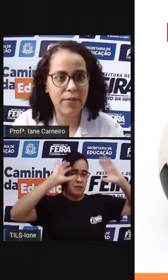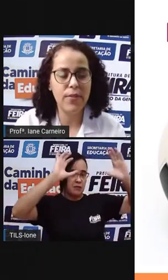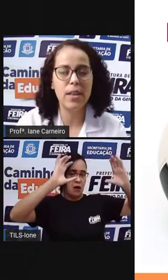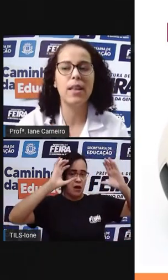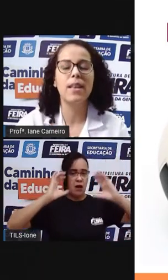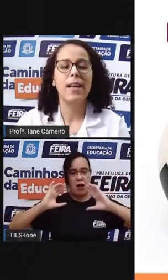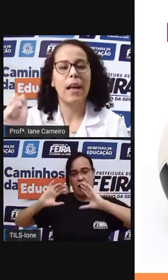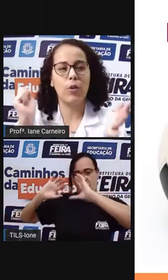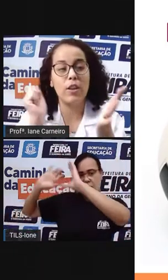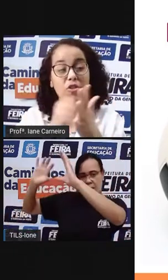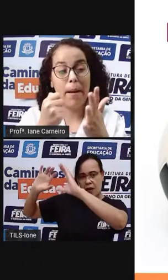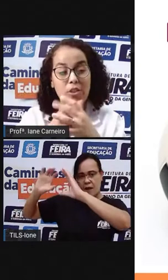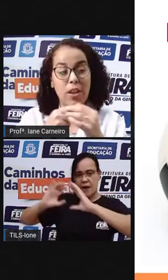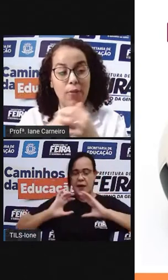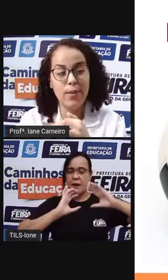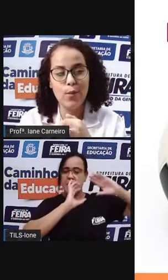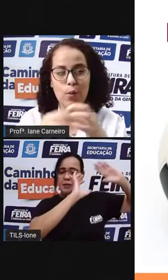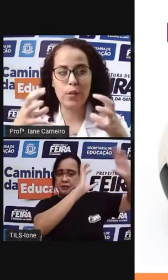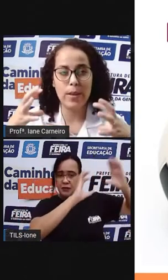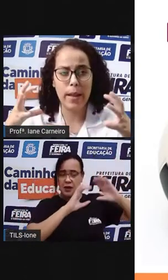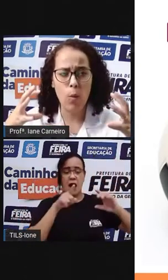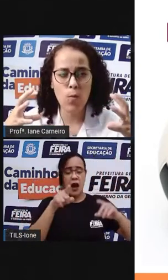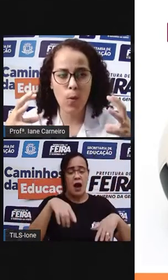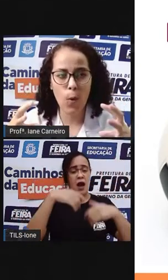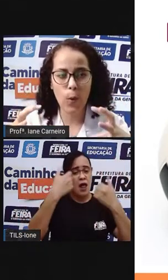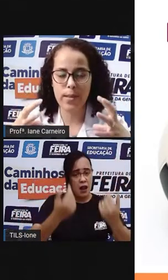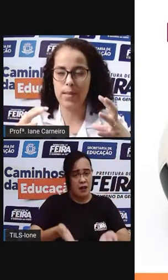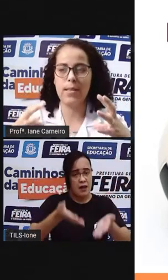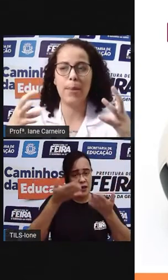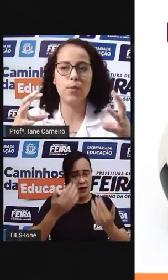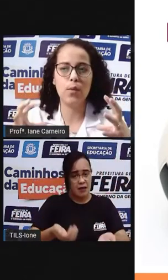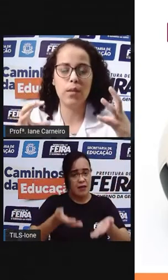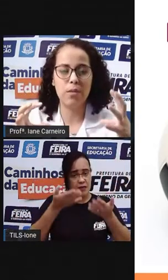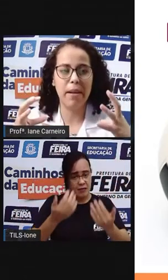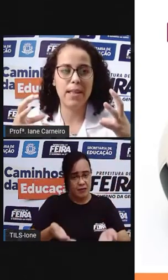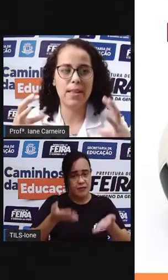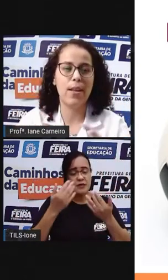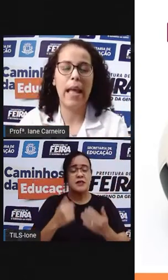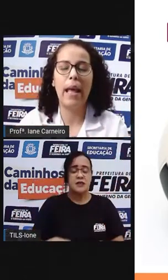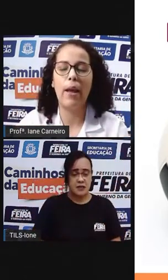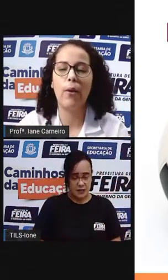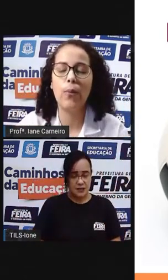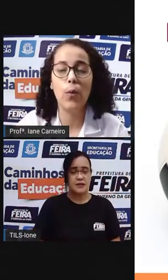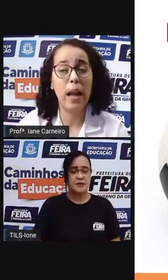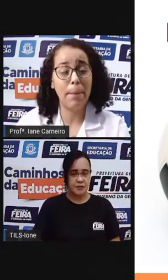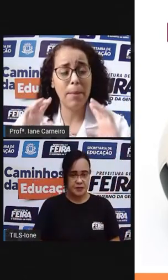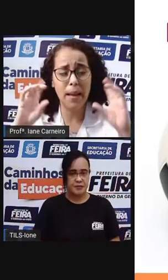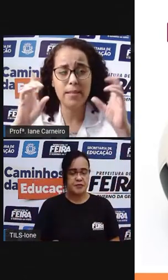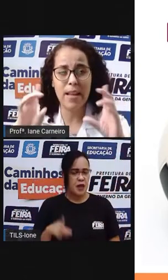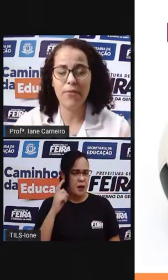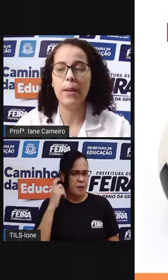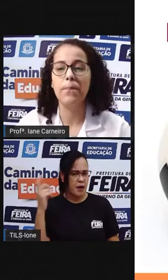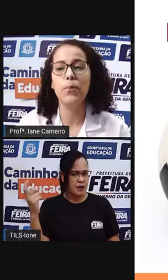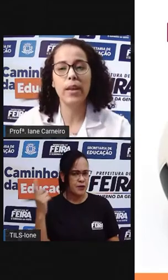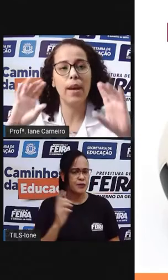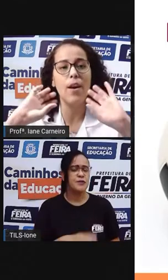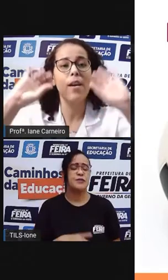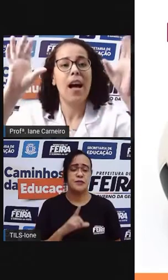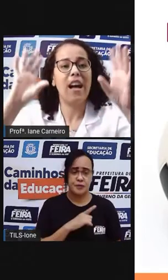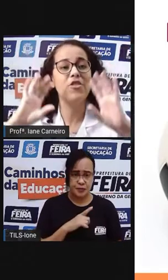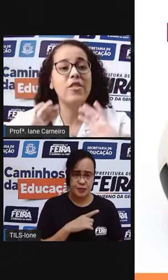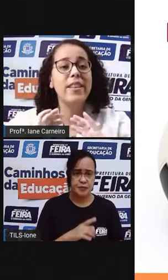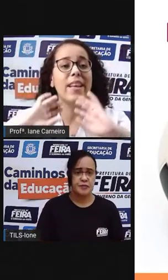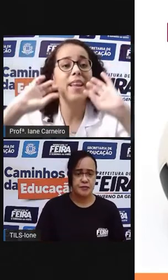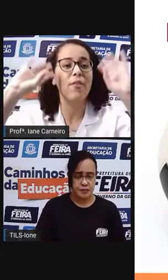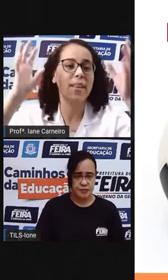bem mais levinha. A doente baixa, ela faz o sonzinho até com o oco, assim, sabe? O sonzinho mais com o oco. Ela é bem mais levinha. Porque, ó,